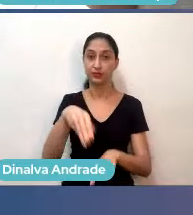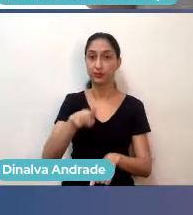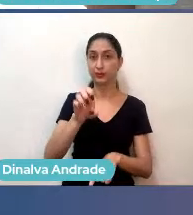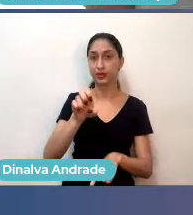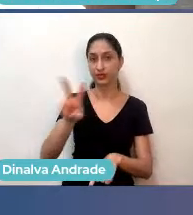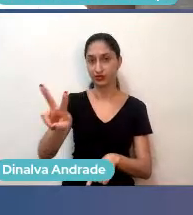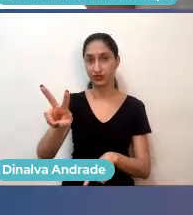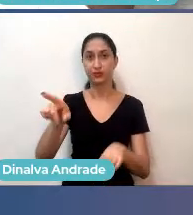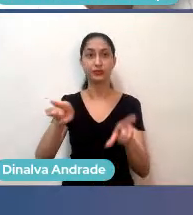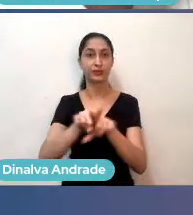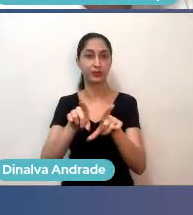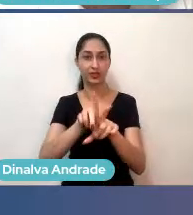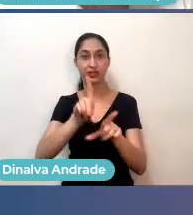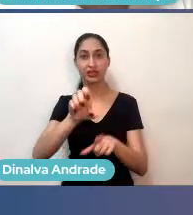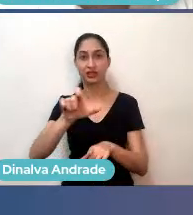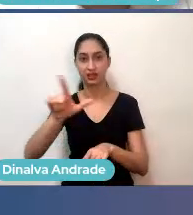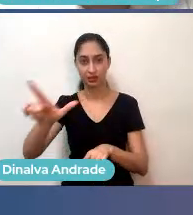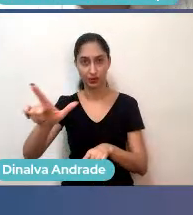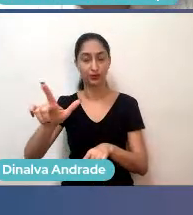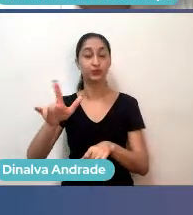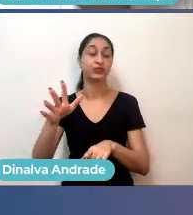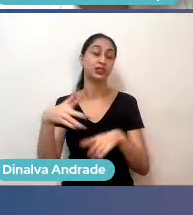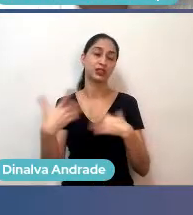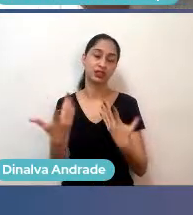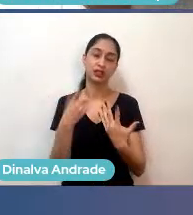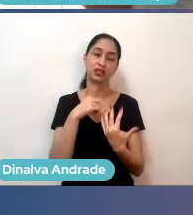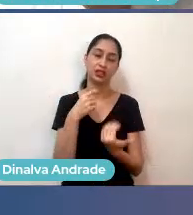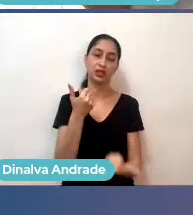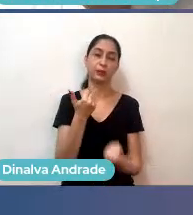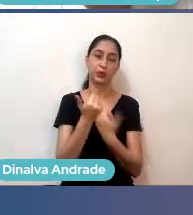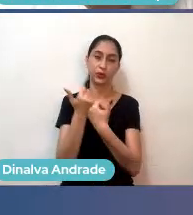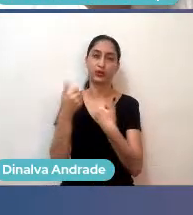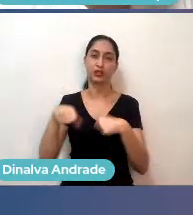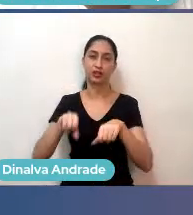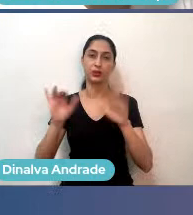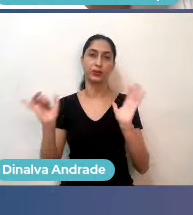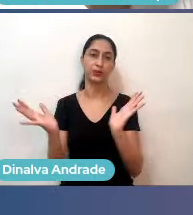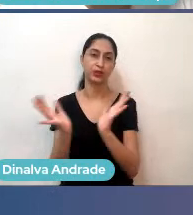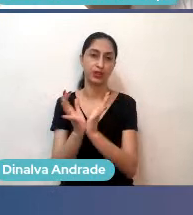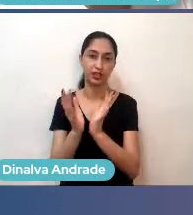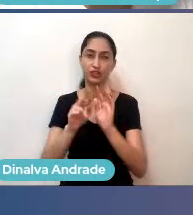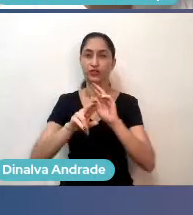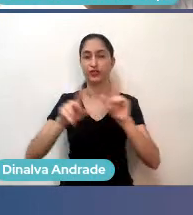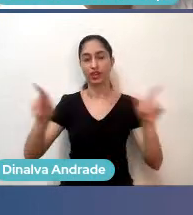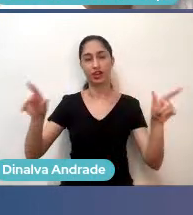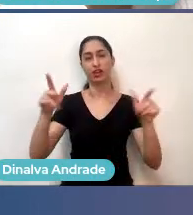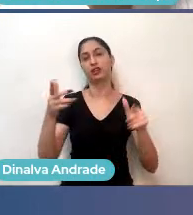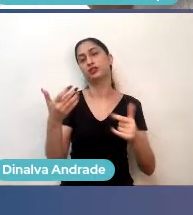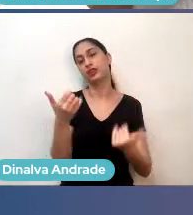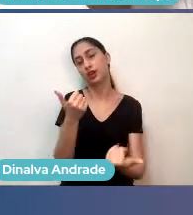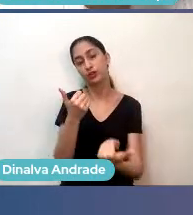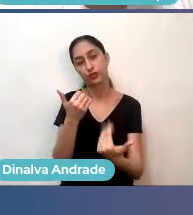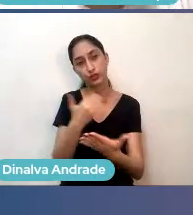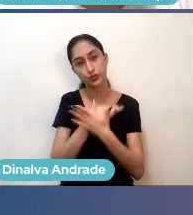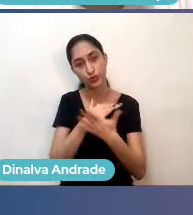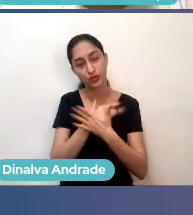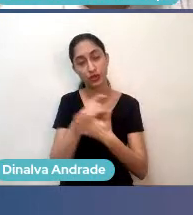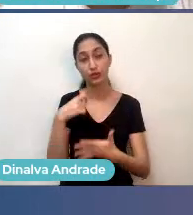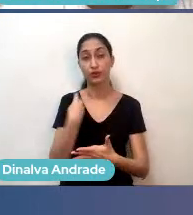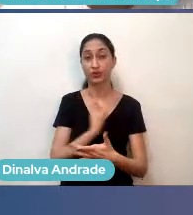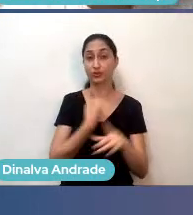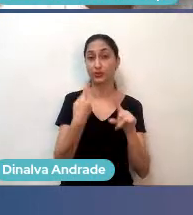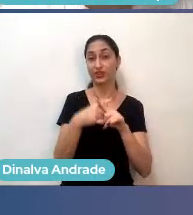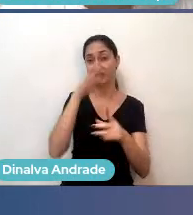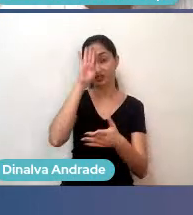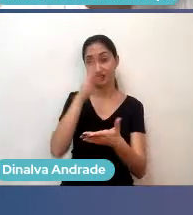mantenedores aqui da B Startups, e são mantenedores da área de comunidades, então apoiam tudo o que a gente faz para desenvolver comunidades empreendedoras, eles acreditam no que a gente